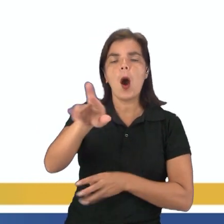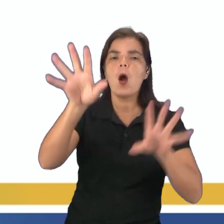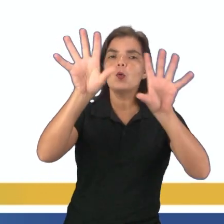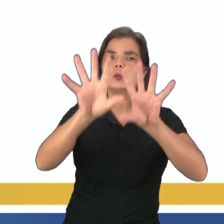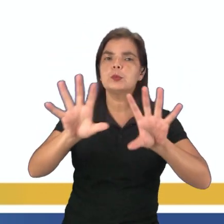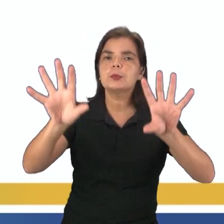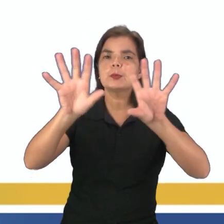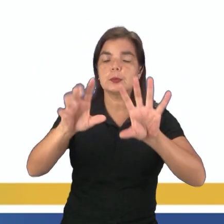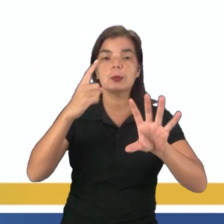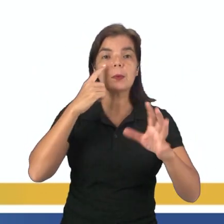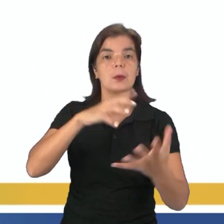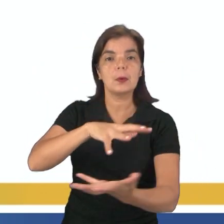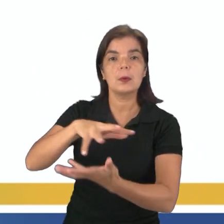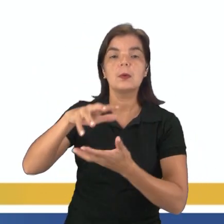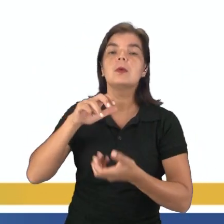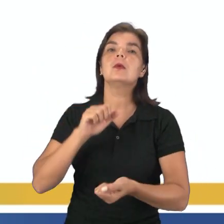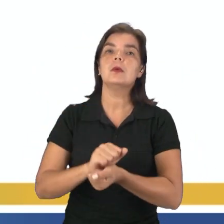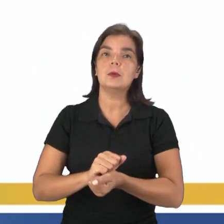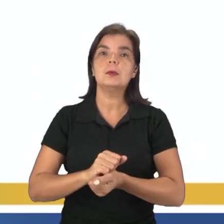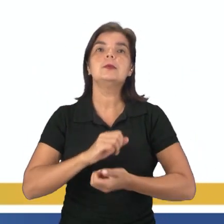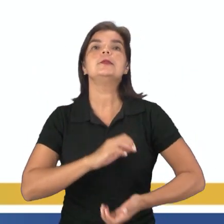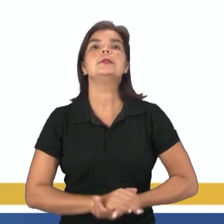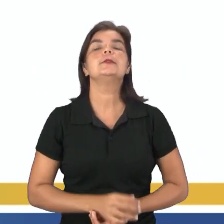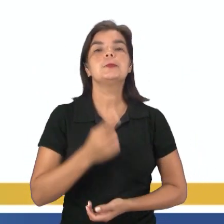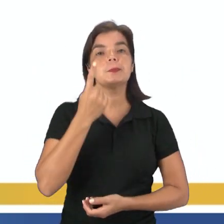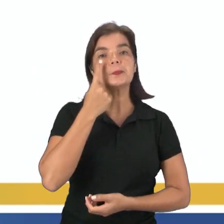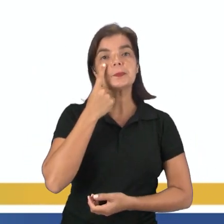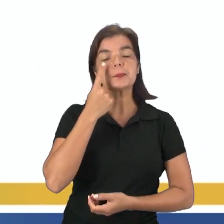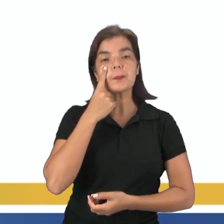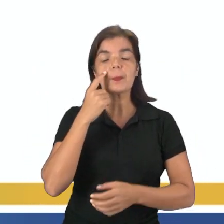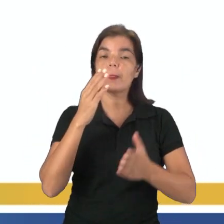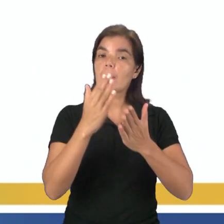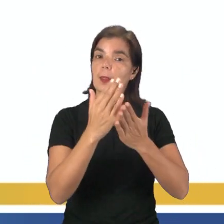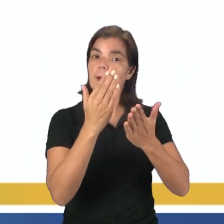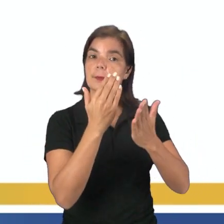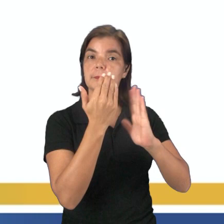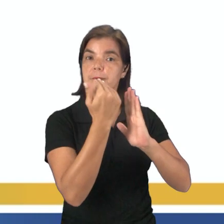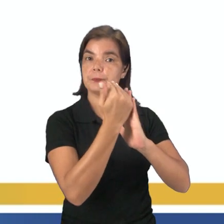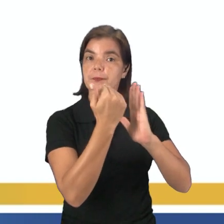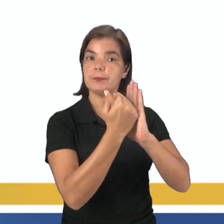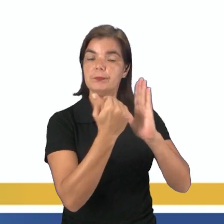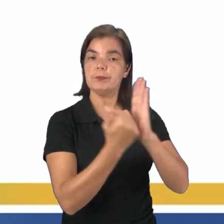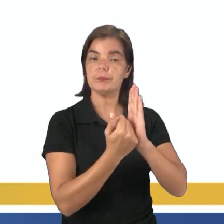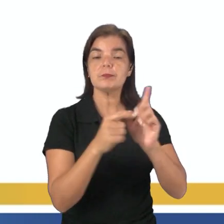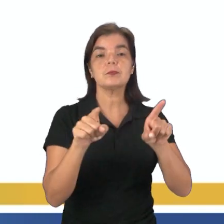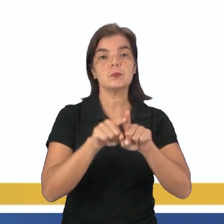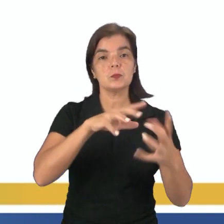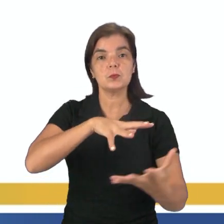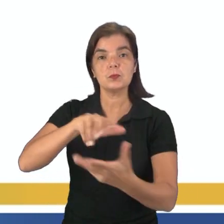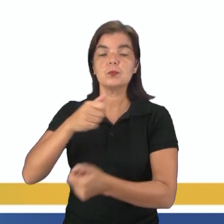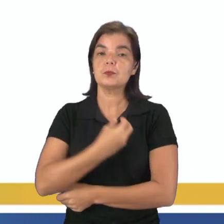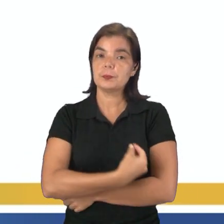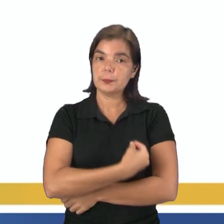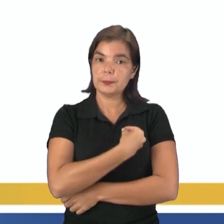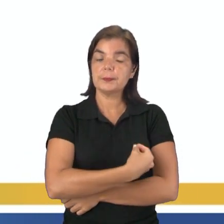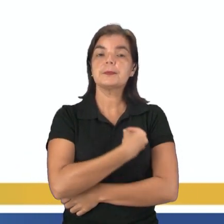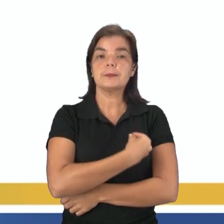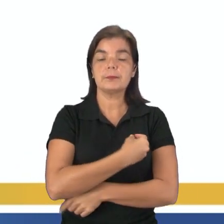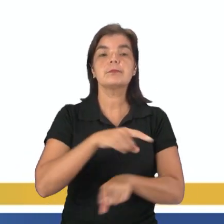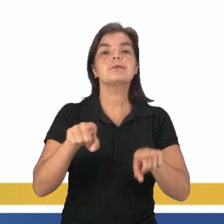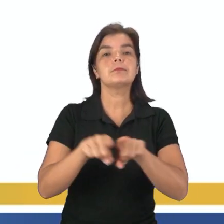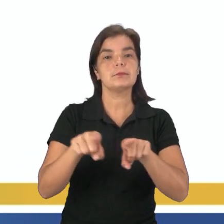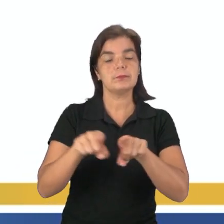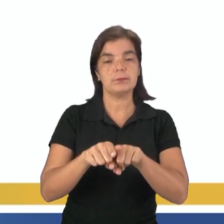planeta. E a gente vai ver mais à frente que a atmosfera, ela também tem uma subdivisão. E aí, na biosfera, né? Essa esfera de vida,